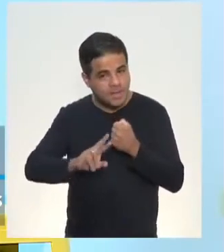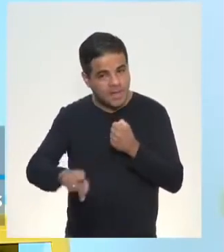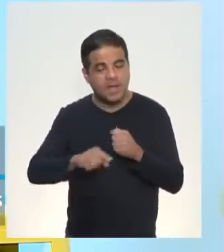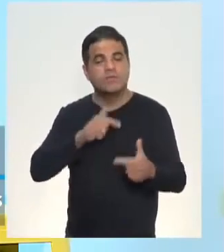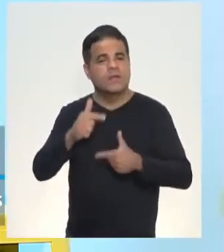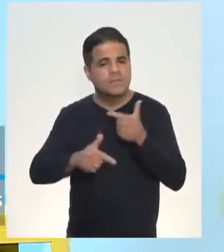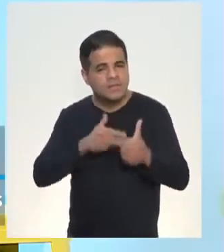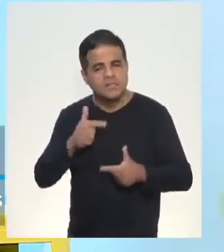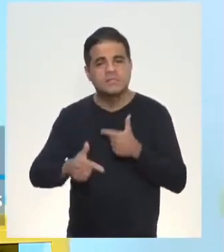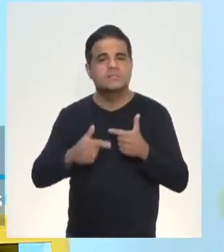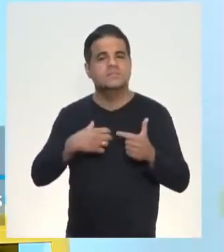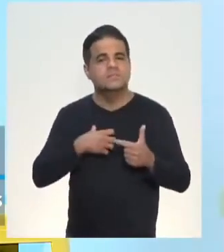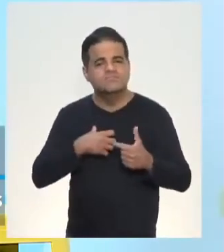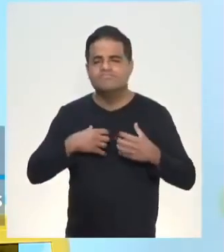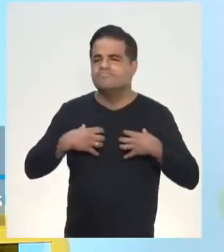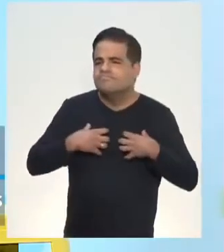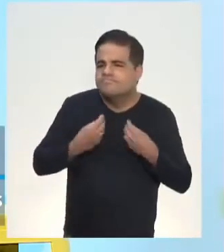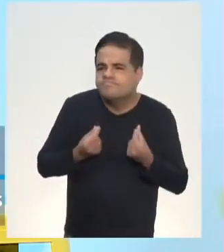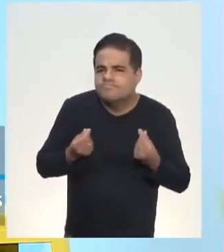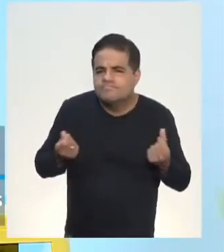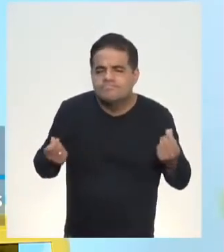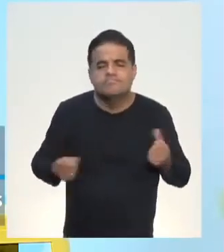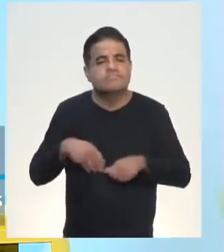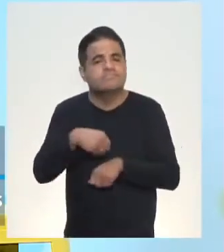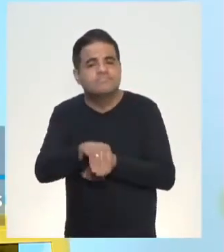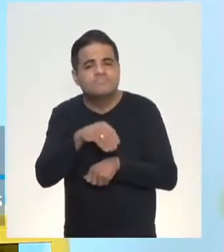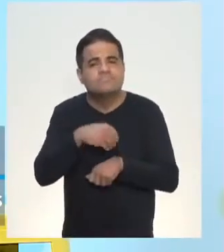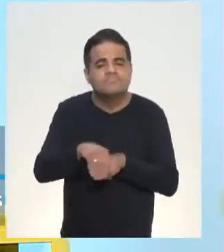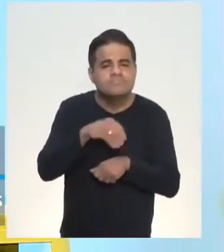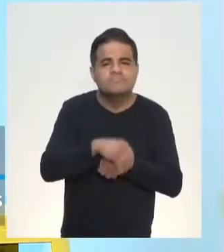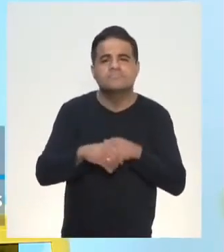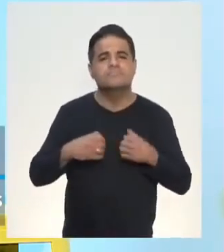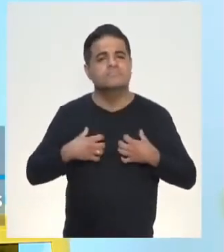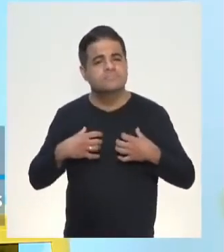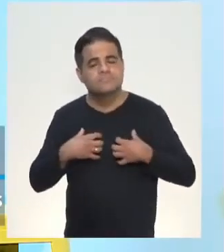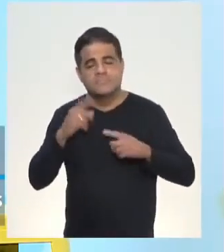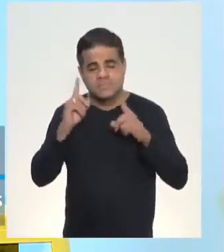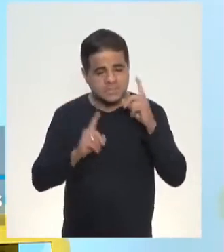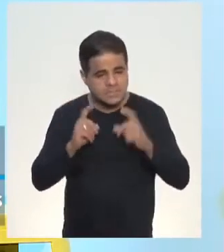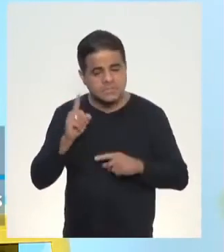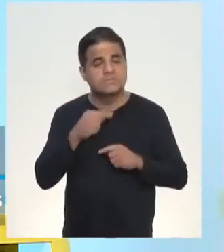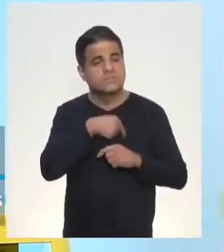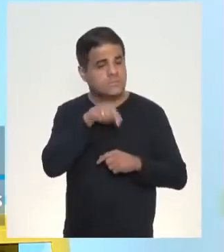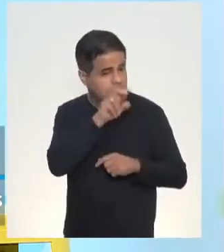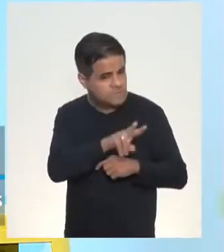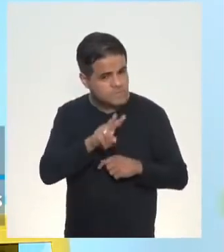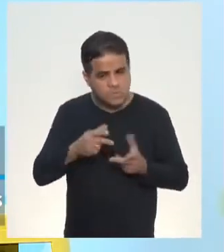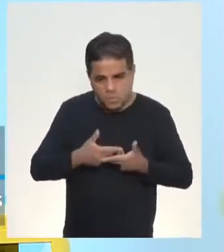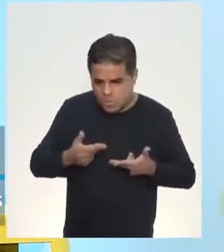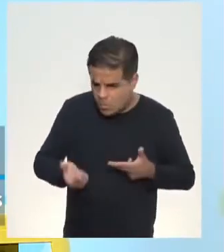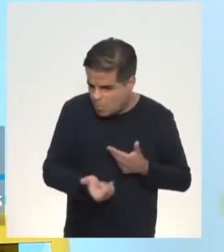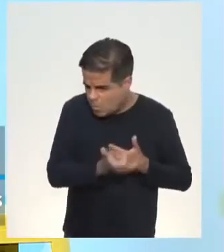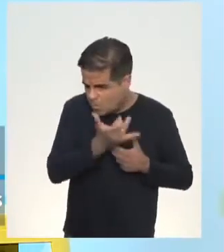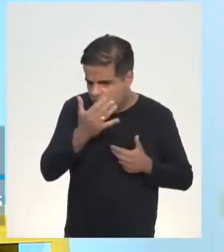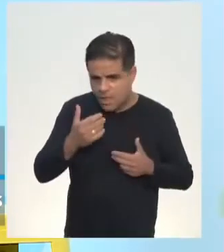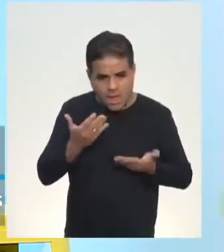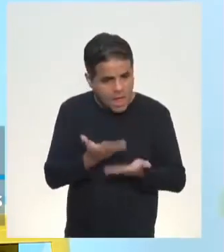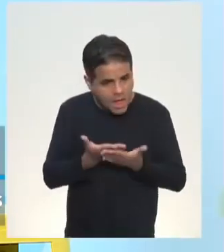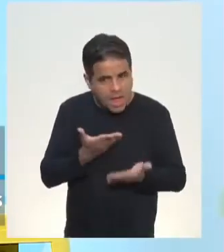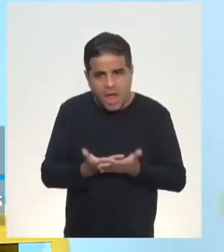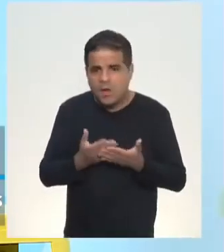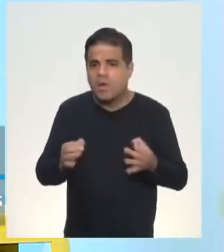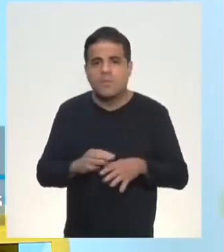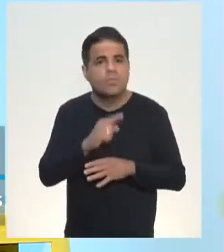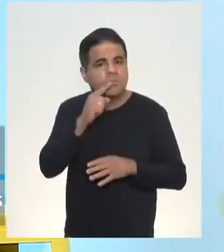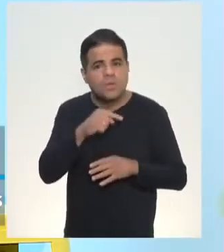trabalhou muito com as sensações, o que era transmitido através dos gestos, e vocês viram quanta coisa. A aula terminou, não deu